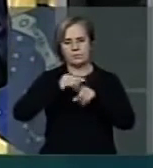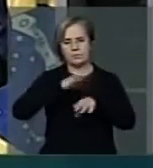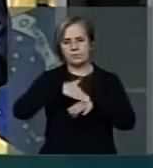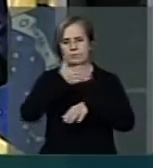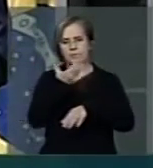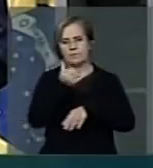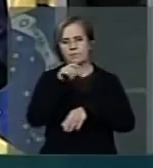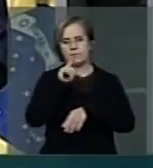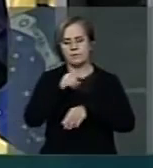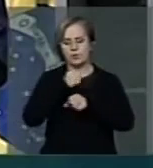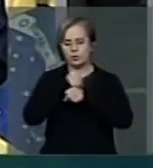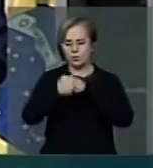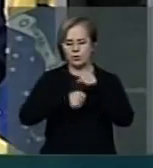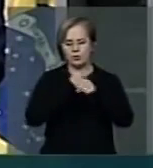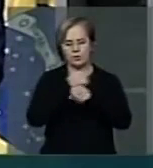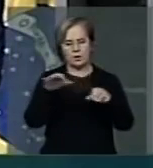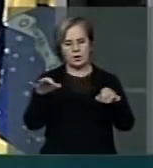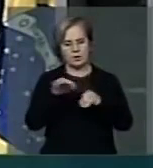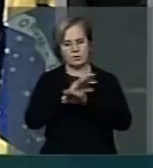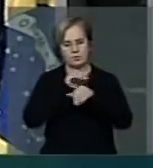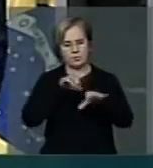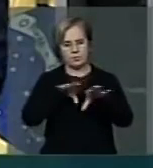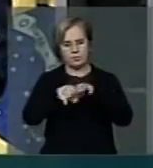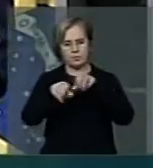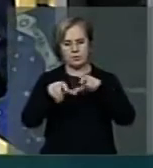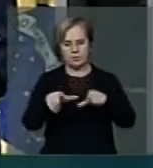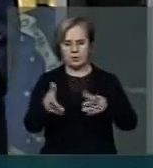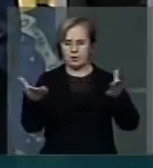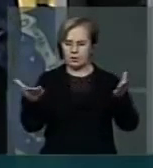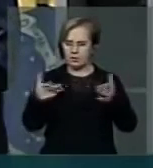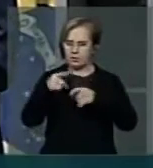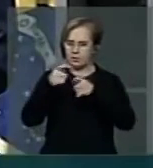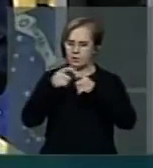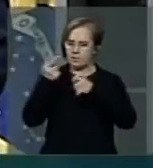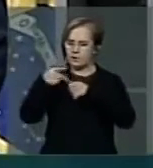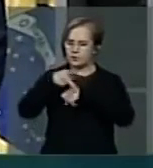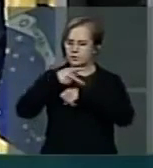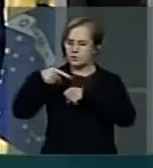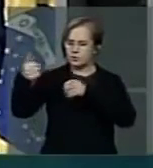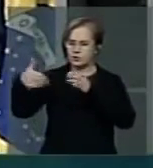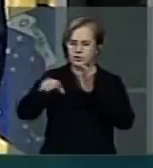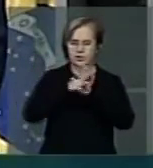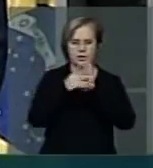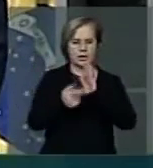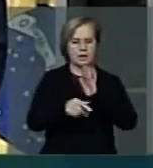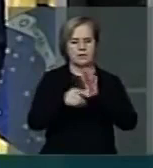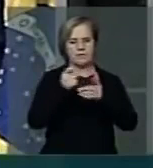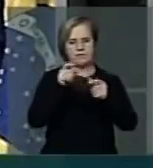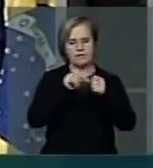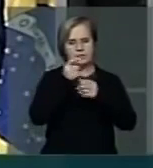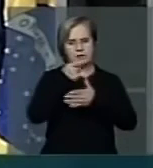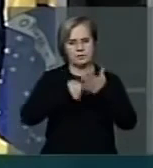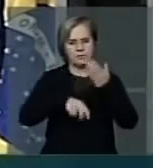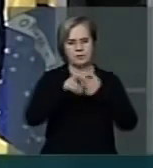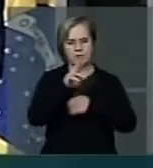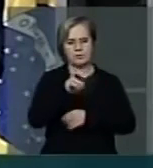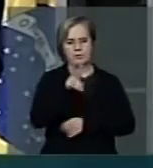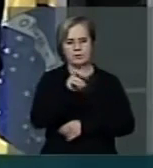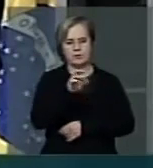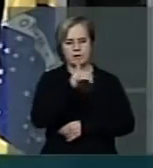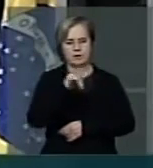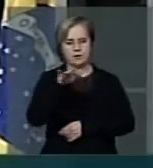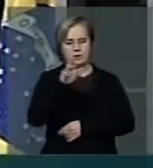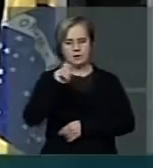anualmente. Trazer médicos estrangeiros que são revalida, afirma o presidente, não é importação de médicos, é contrabando.